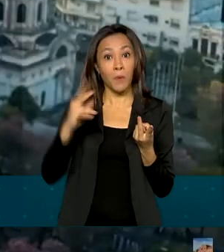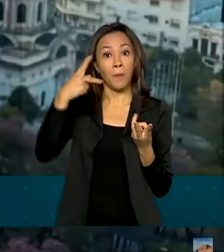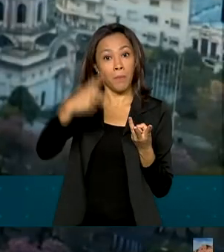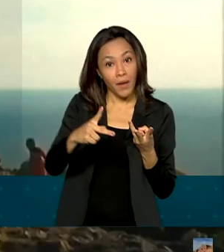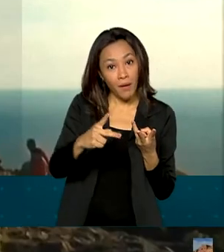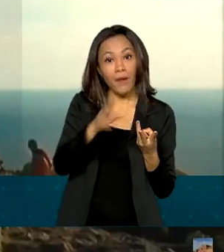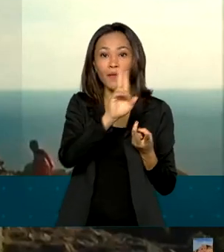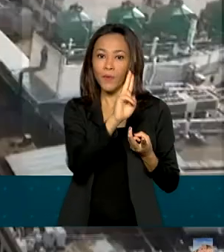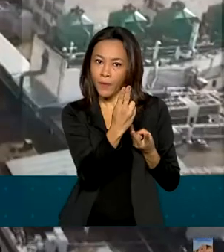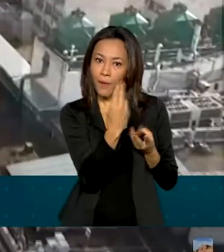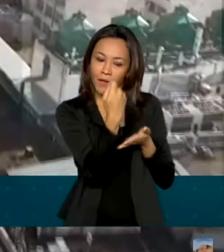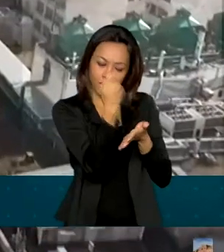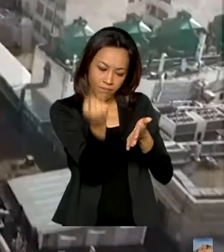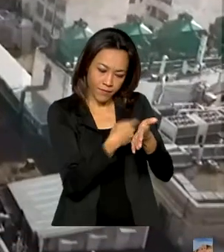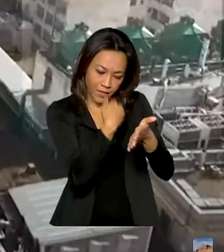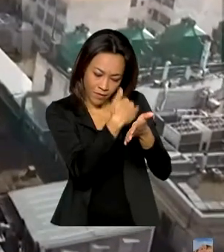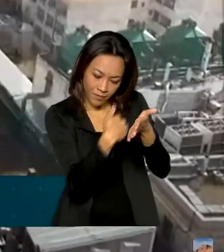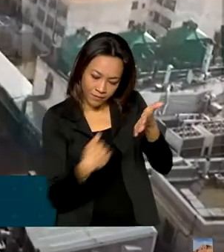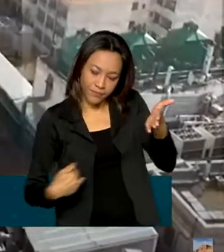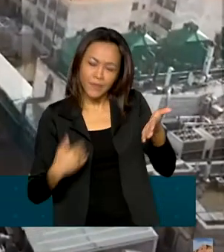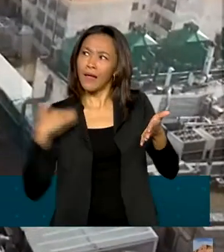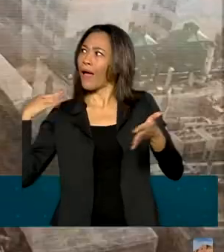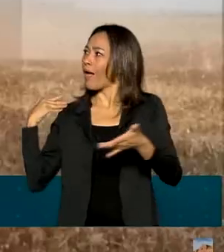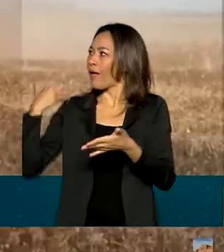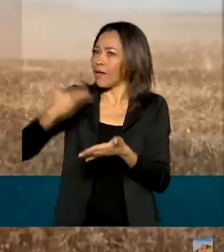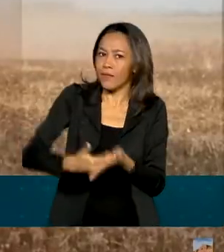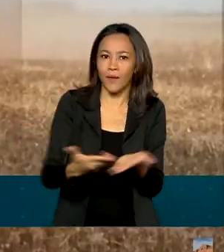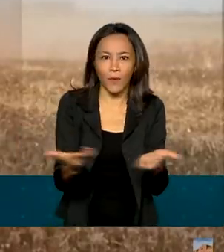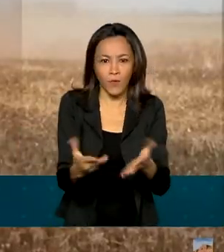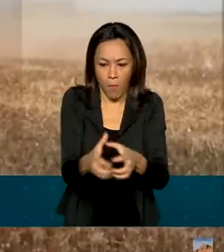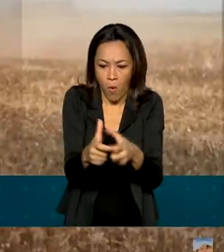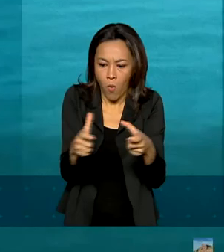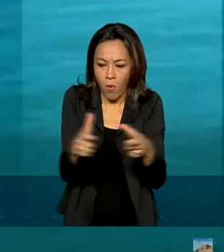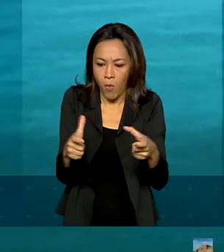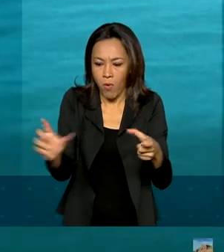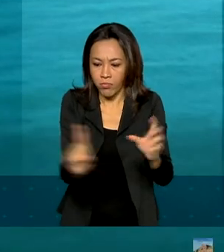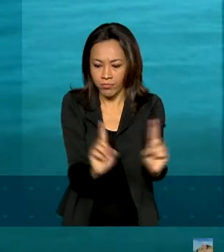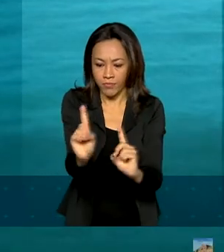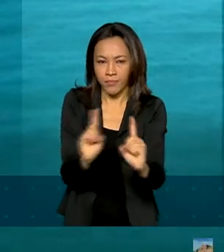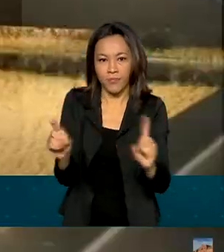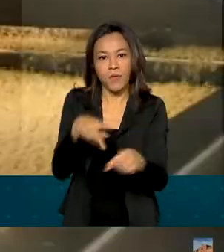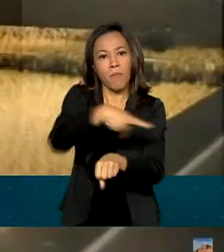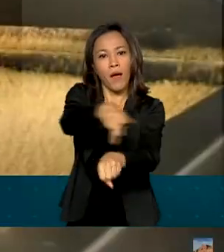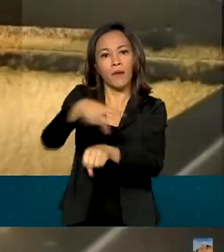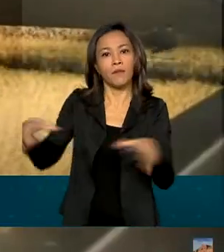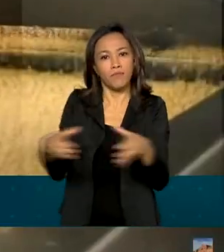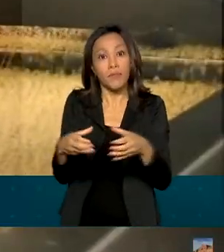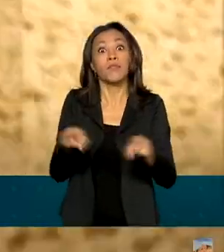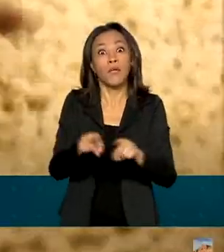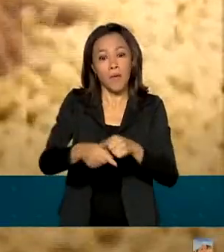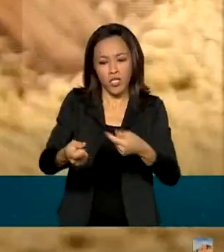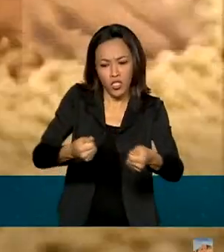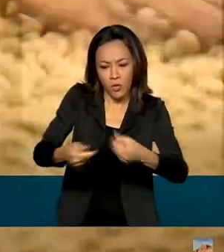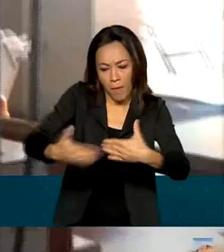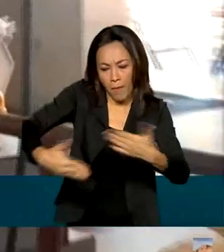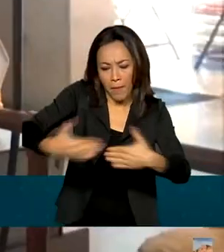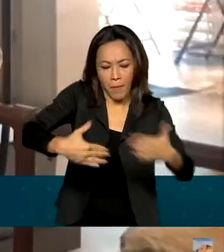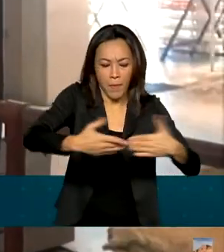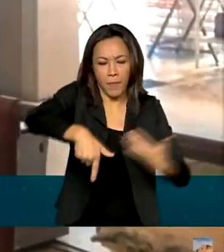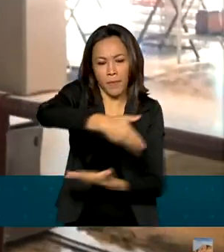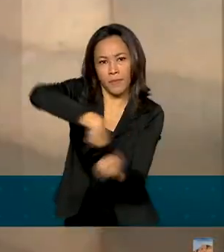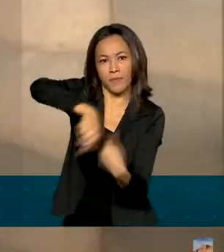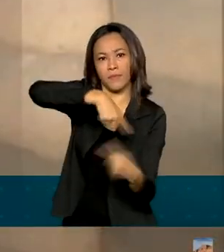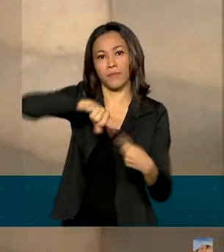Paraguai e Uruguai. De lá para cá, o número de integrantes aumentou. Cresceu também o comércio entre os países, se